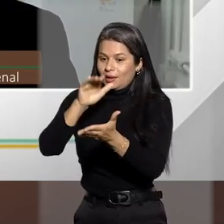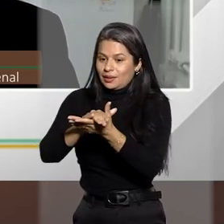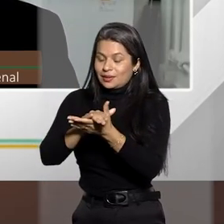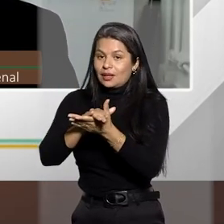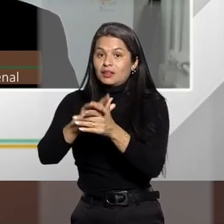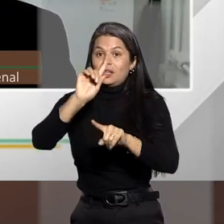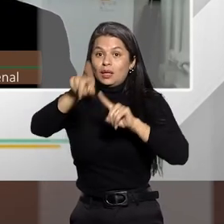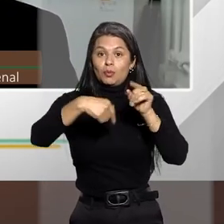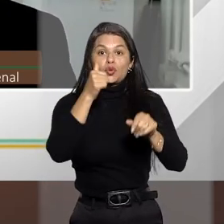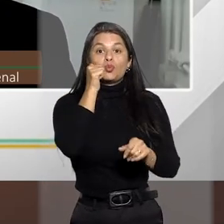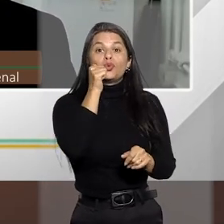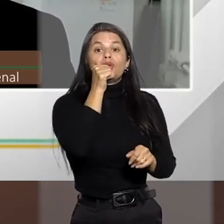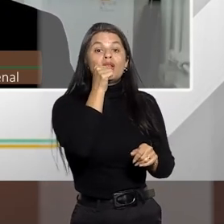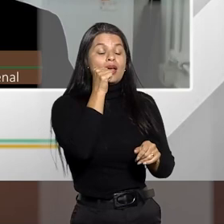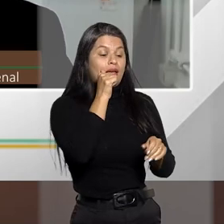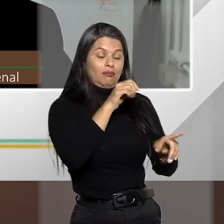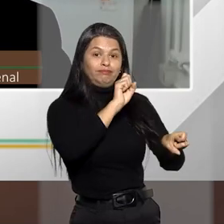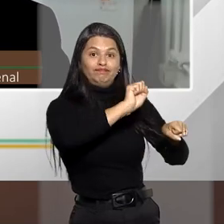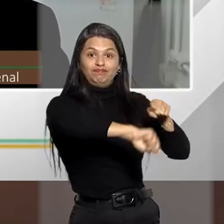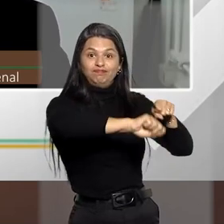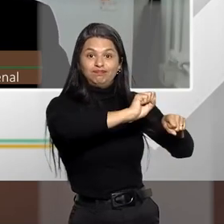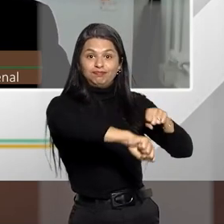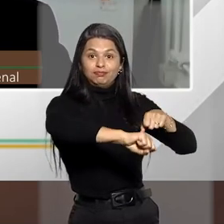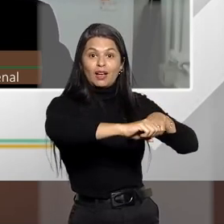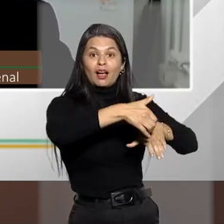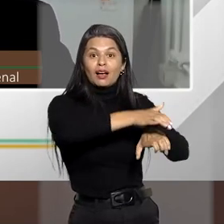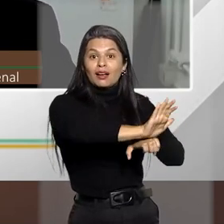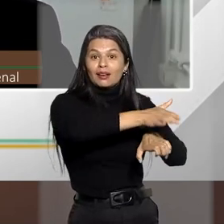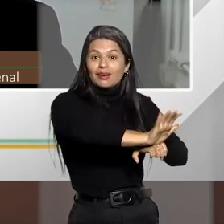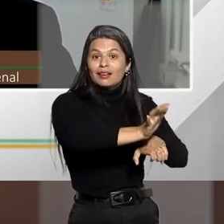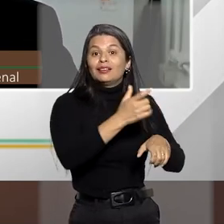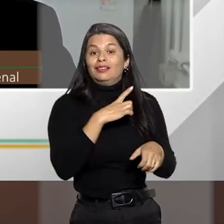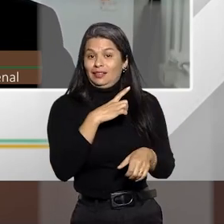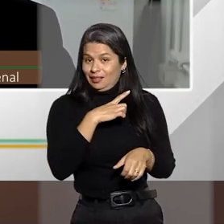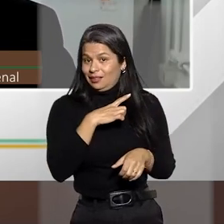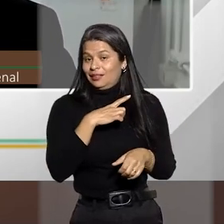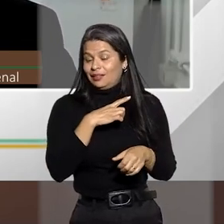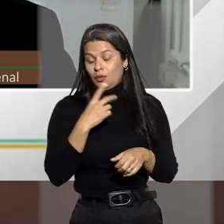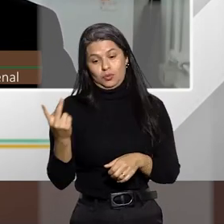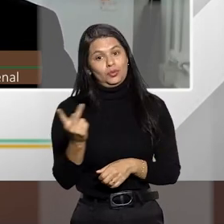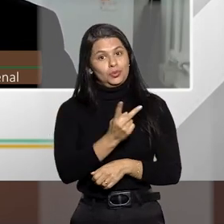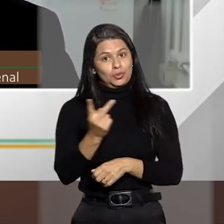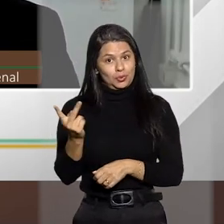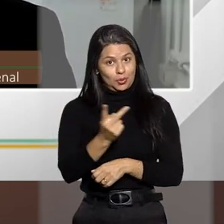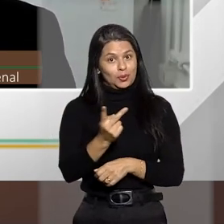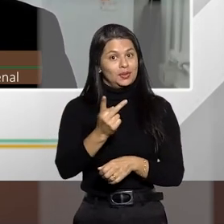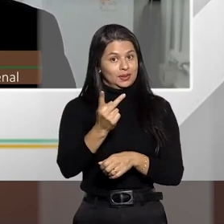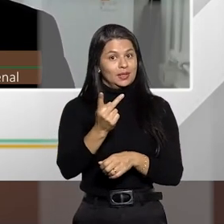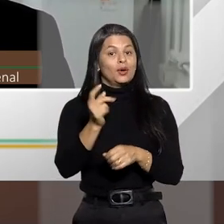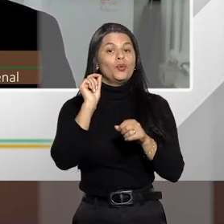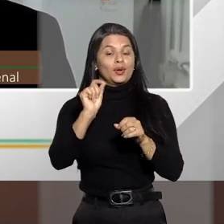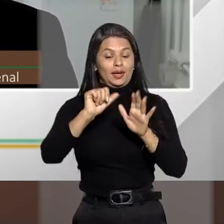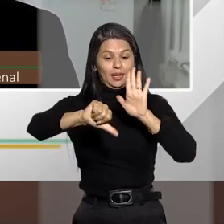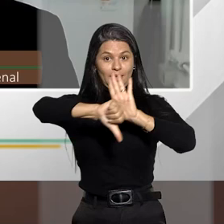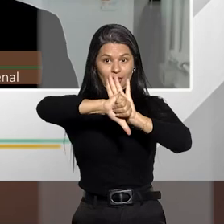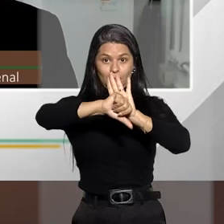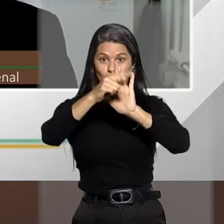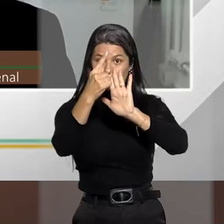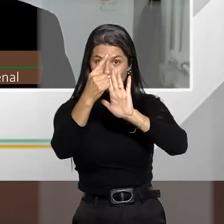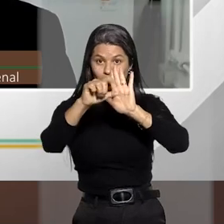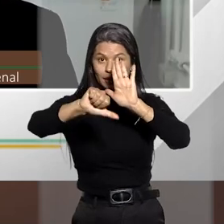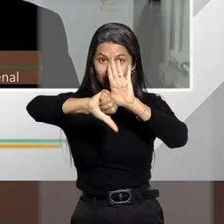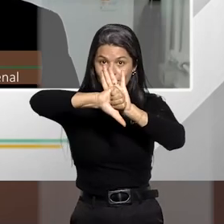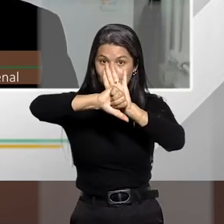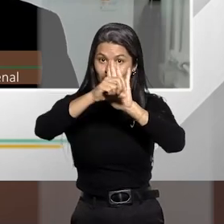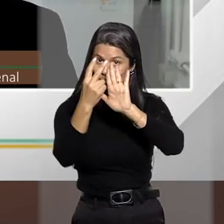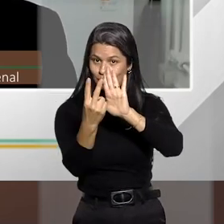teria ali, apesar do exemplo, ser pesado. Mas acontece, então, são dois crimes em concurso material nesse caso